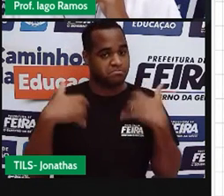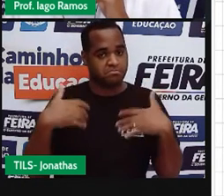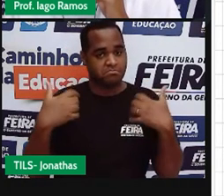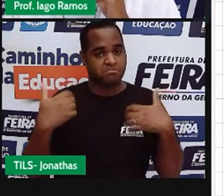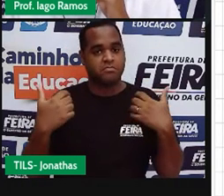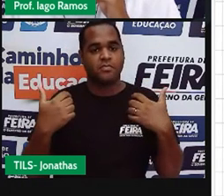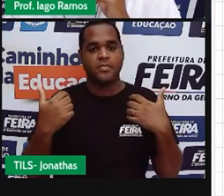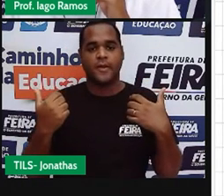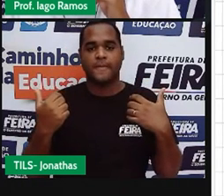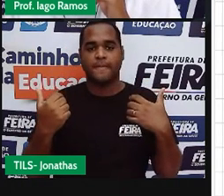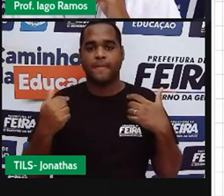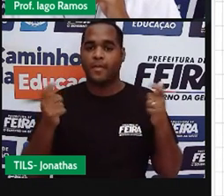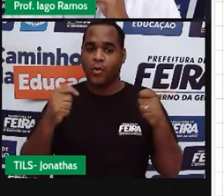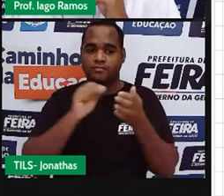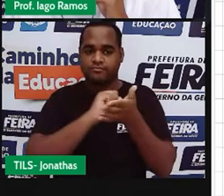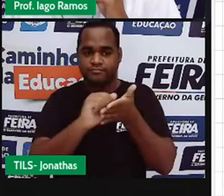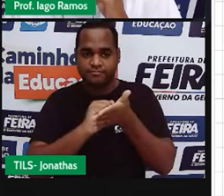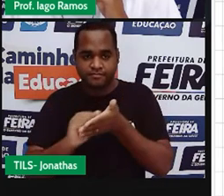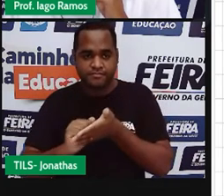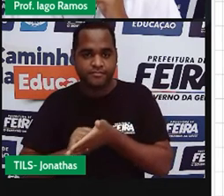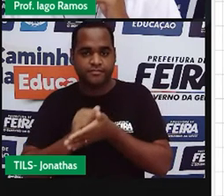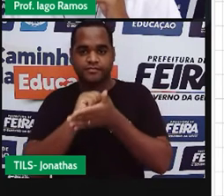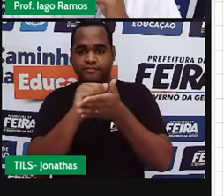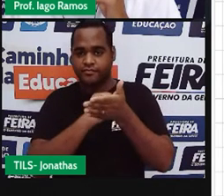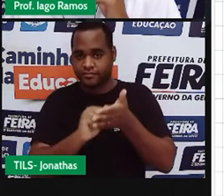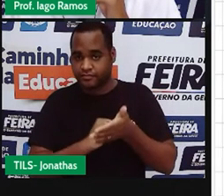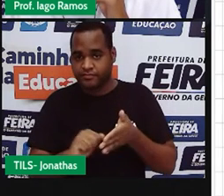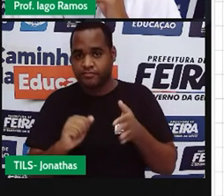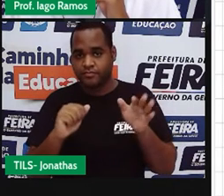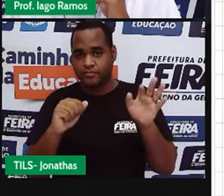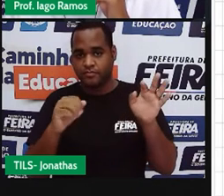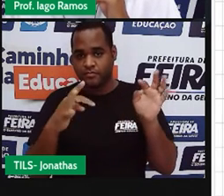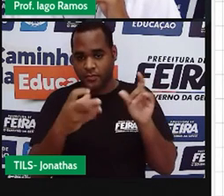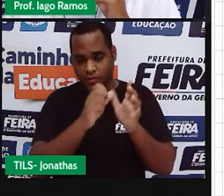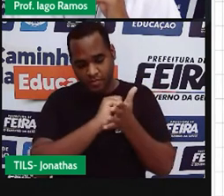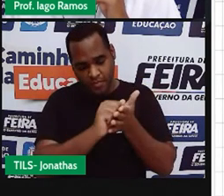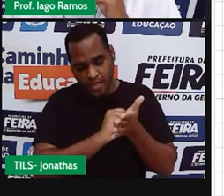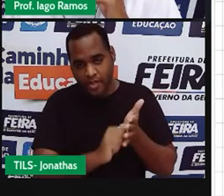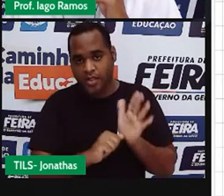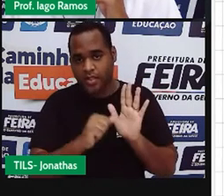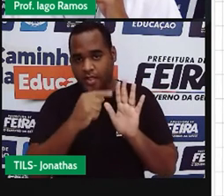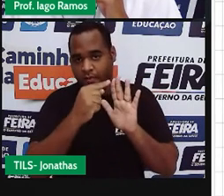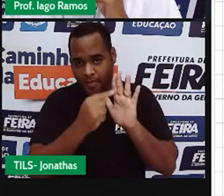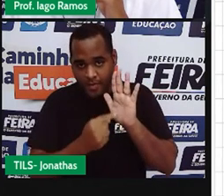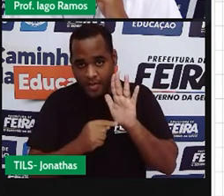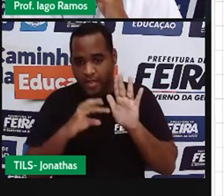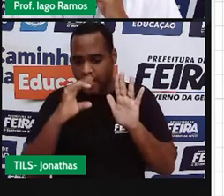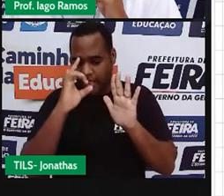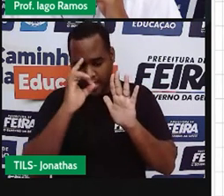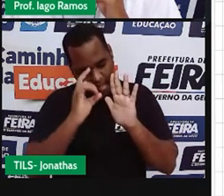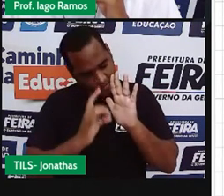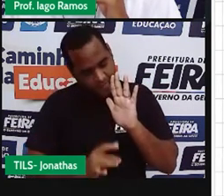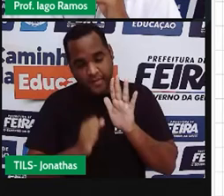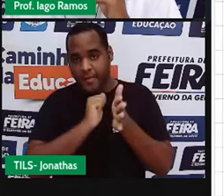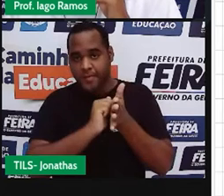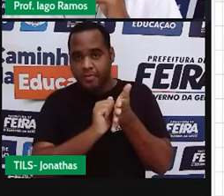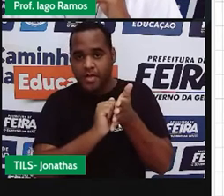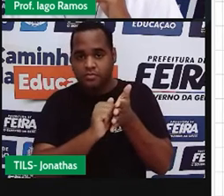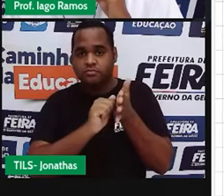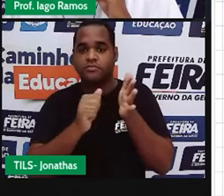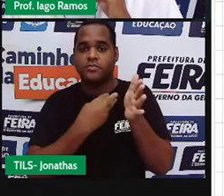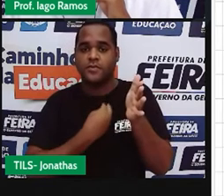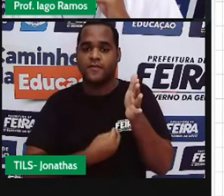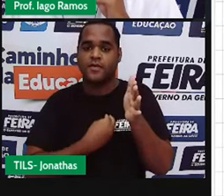Eu posso apagar, ó, eu vou apagar aqui esses pontos e eu faço